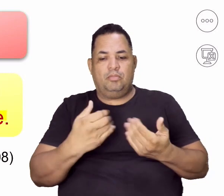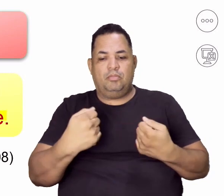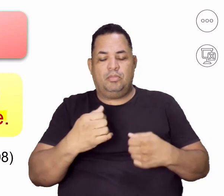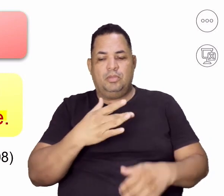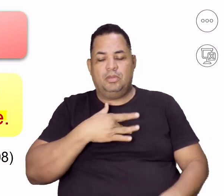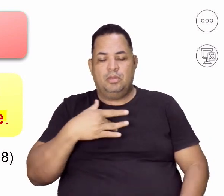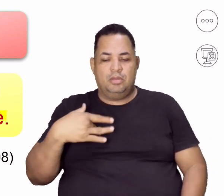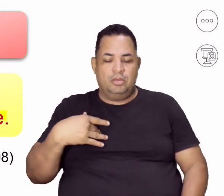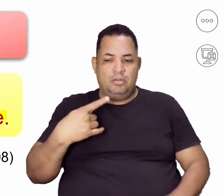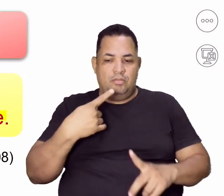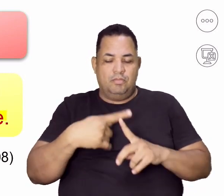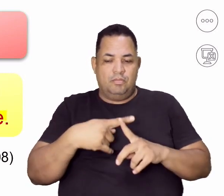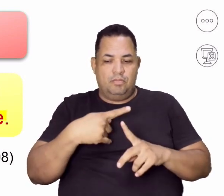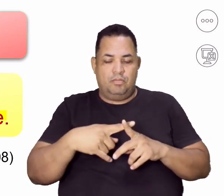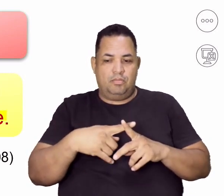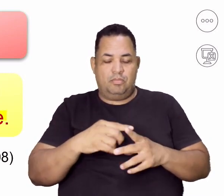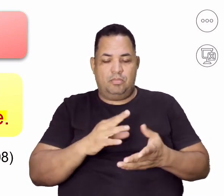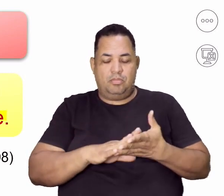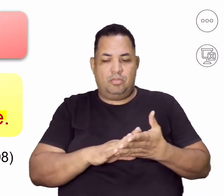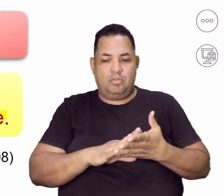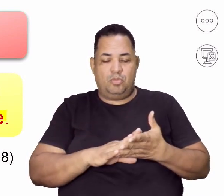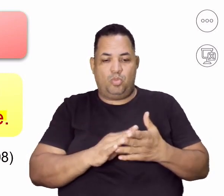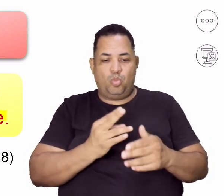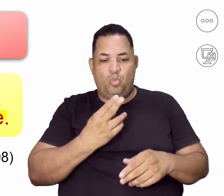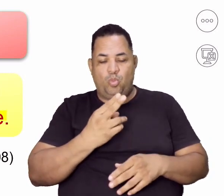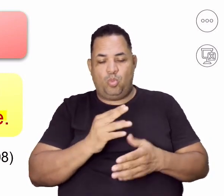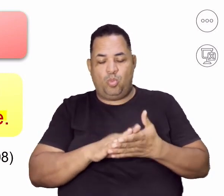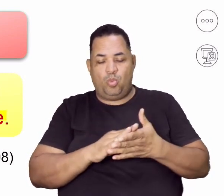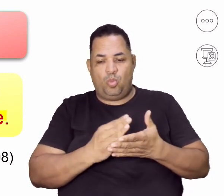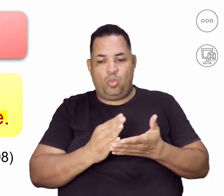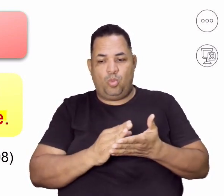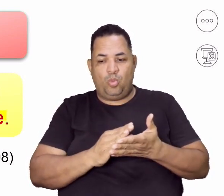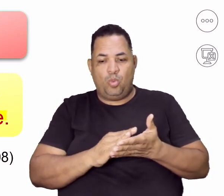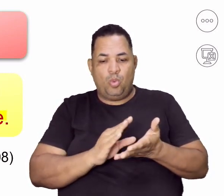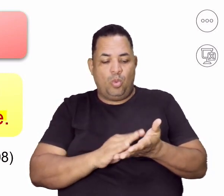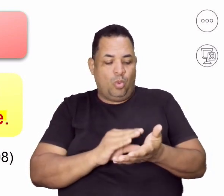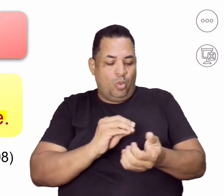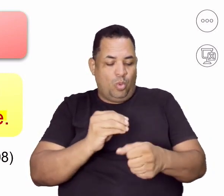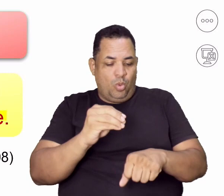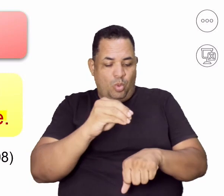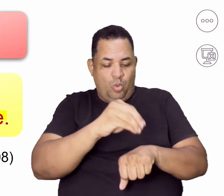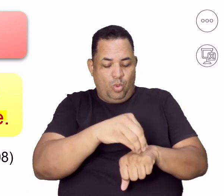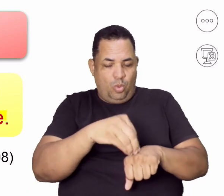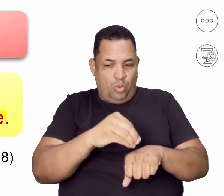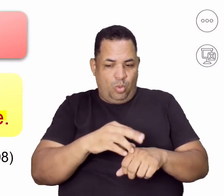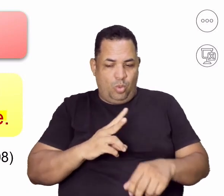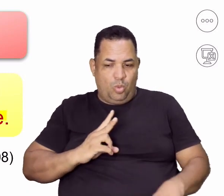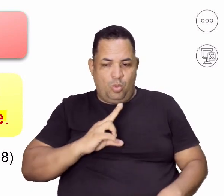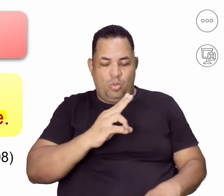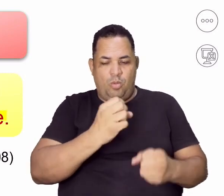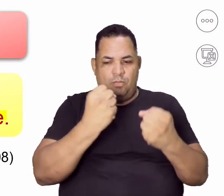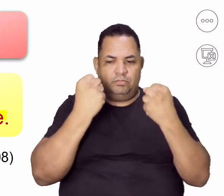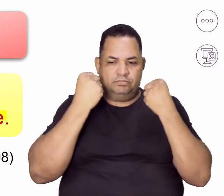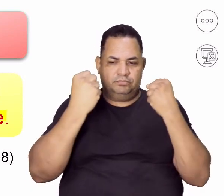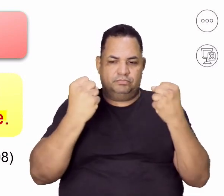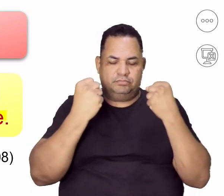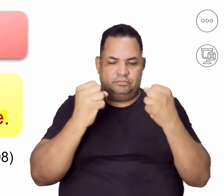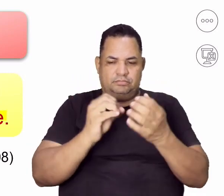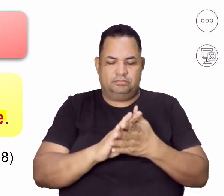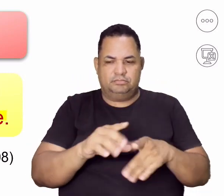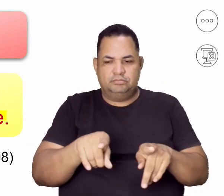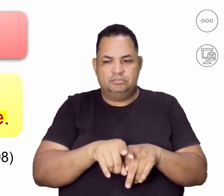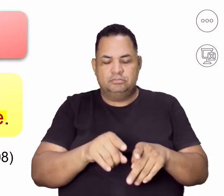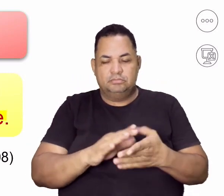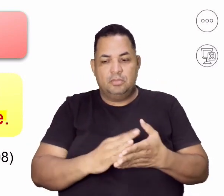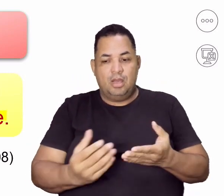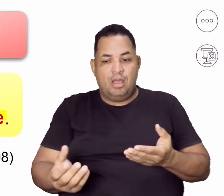saúde. Porque o nutriente que era pra cair na minha corrente sanguínea, que era pra fortalecer os meus músculos, que era pra dar